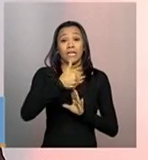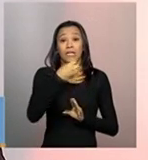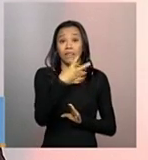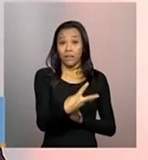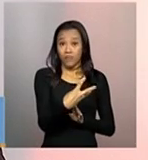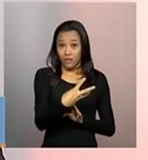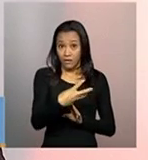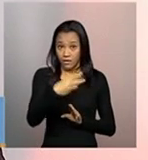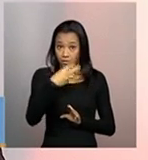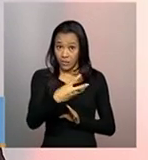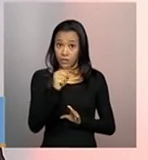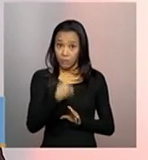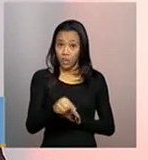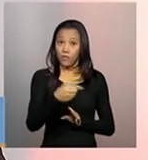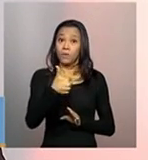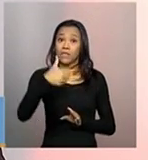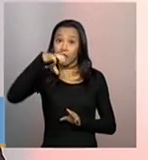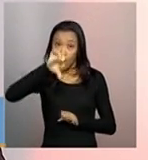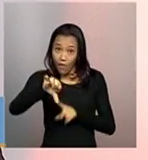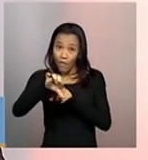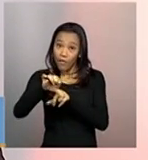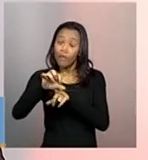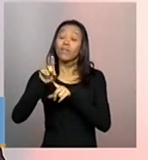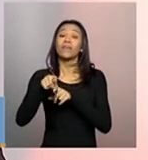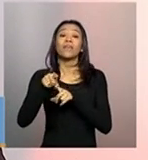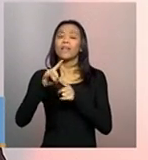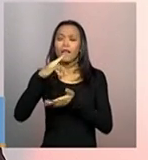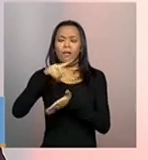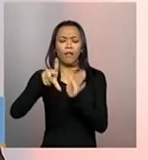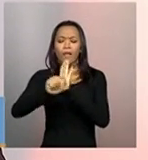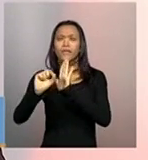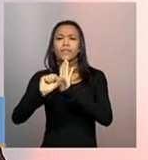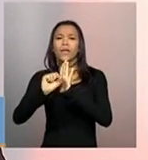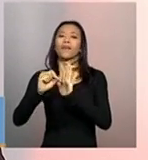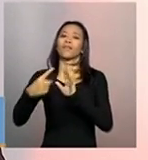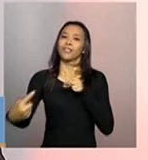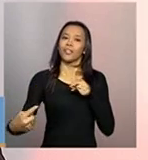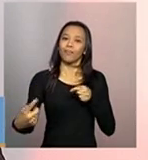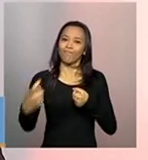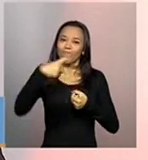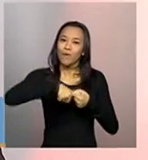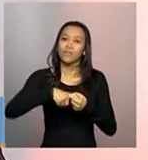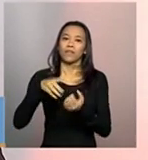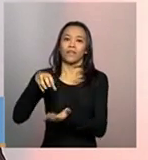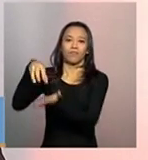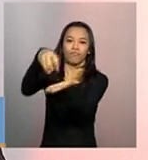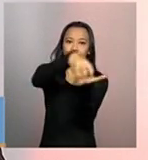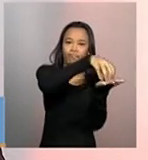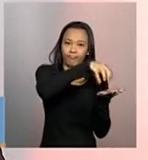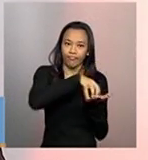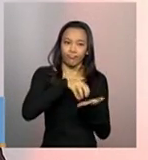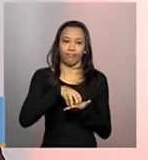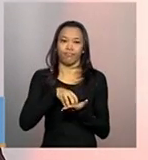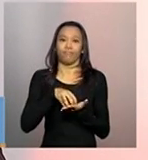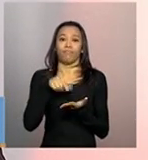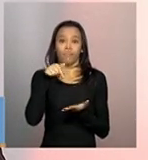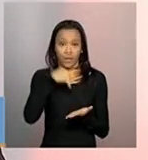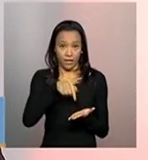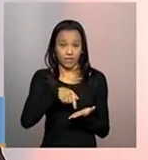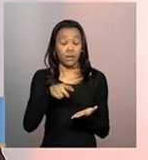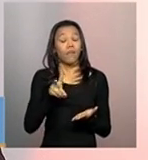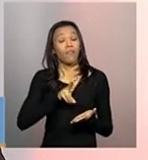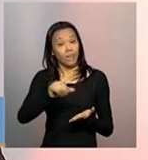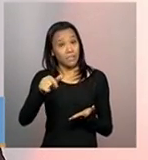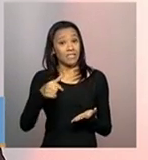2014, que é a lei que trata das parcerias com essas entidades. E sem ter o cadastro nacional validado, vai ser